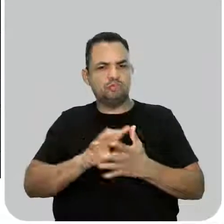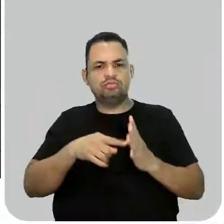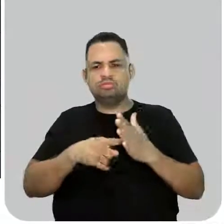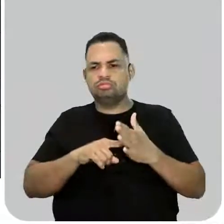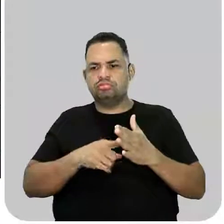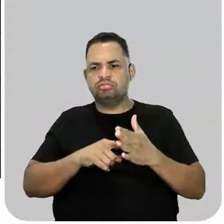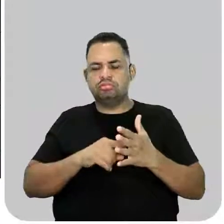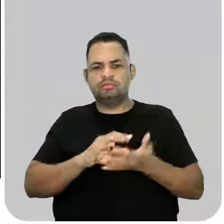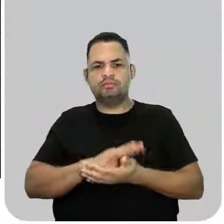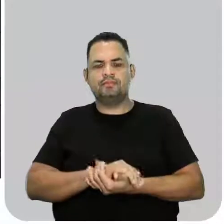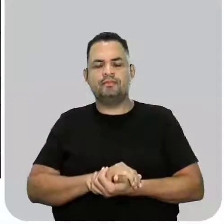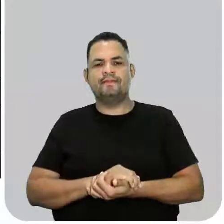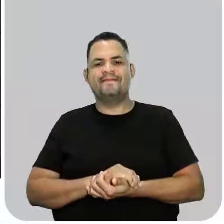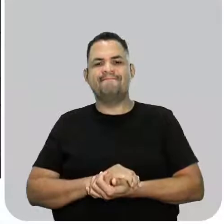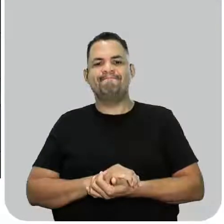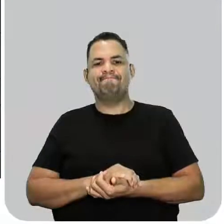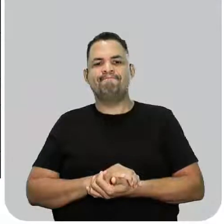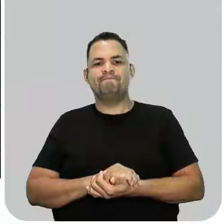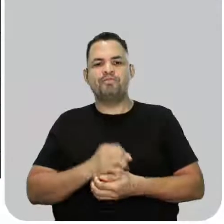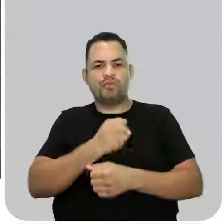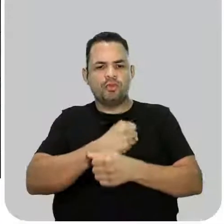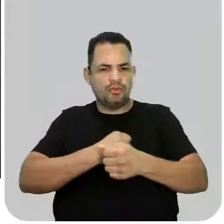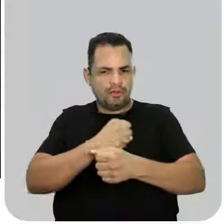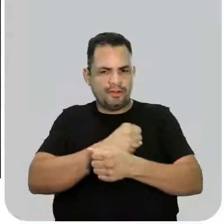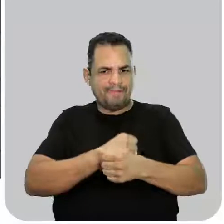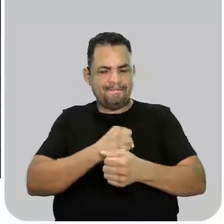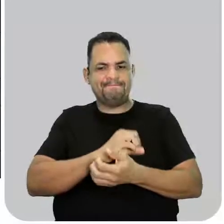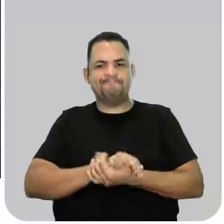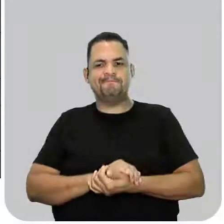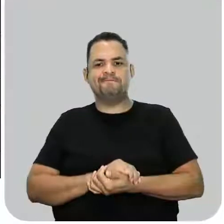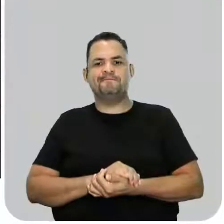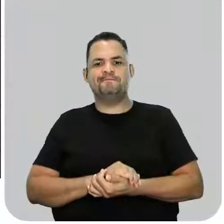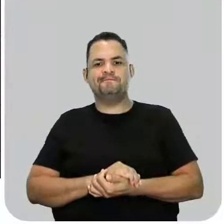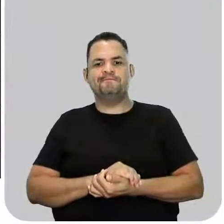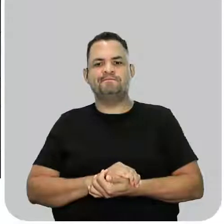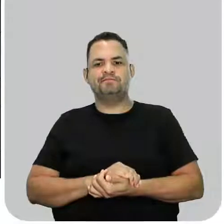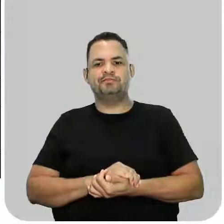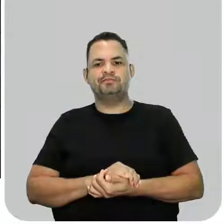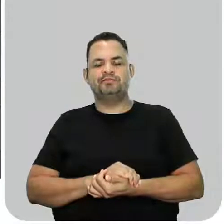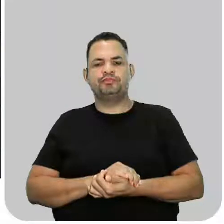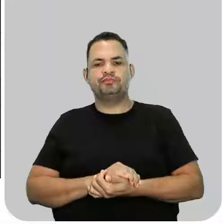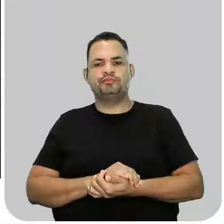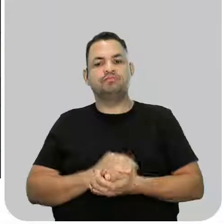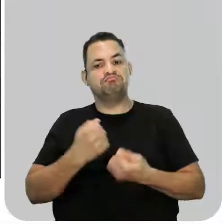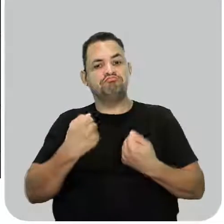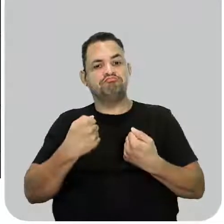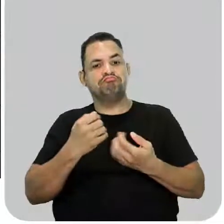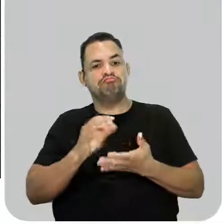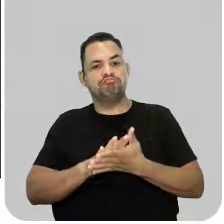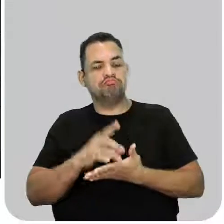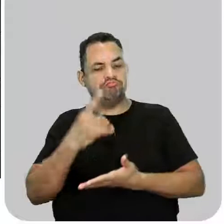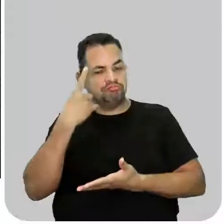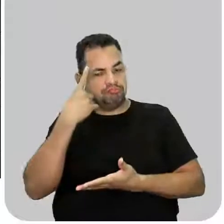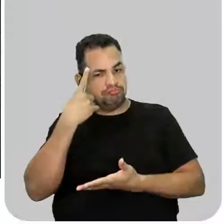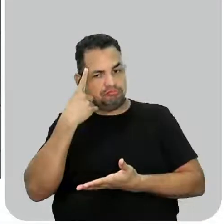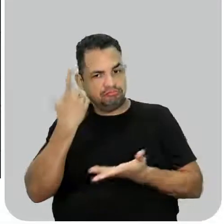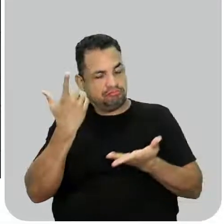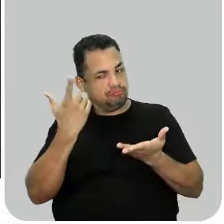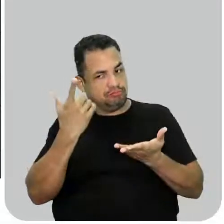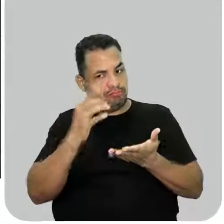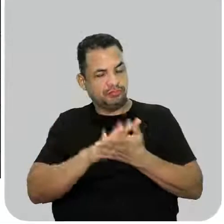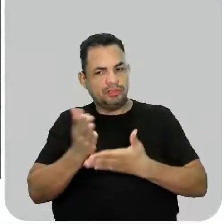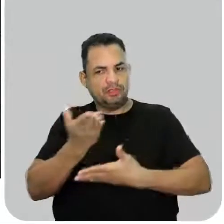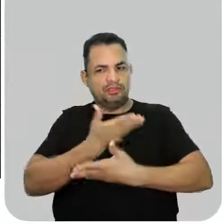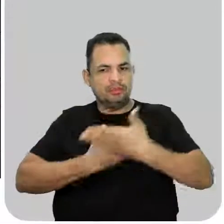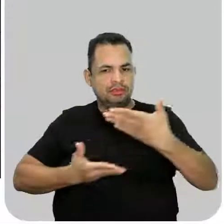mecânico, é a ação do homem. Cozimento. Aqui no cozimento, aí a gente até poderia pensar. É, poderia ter uma